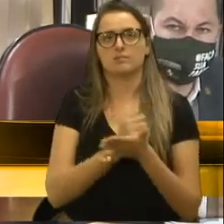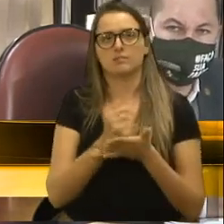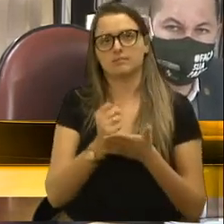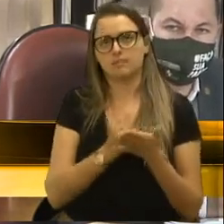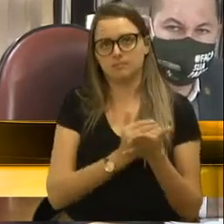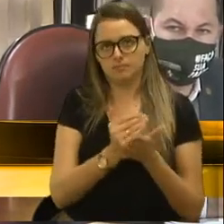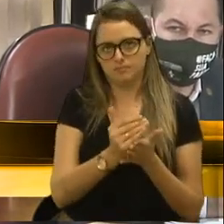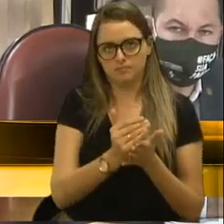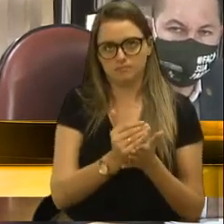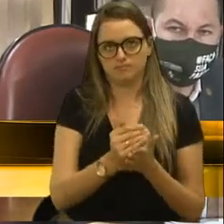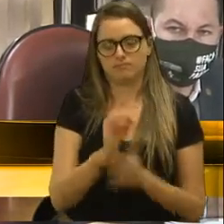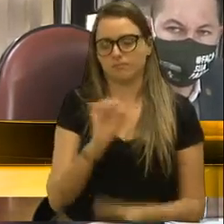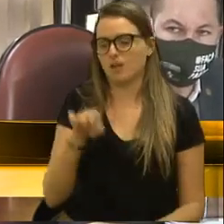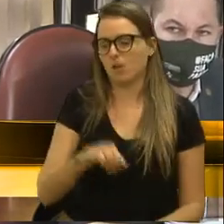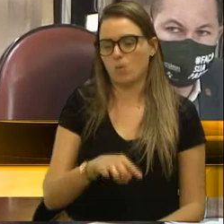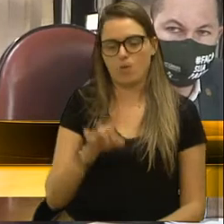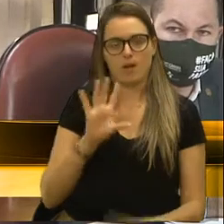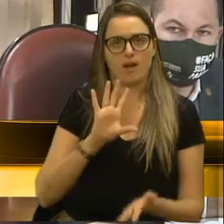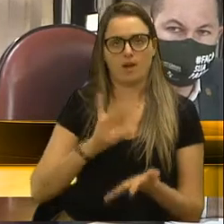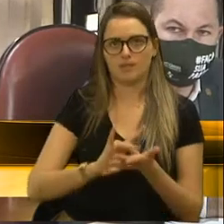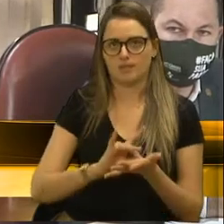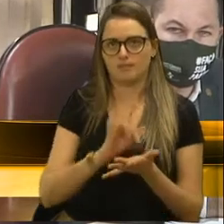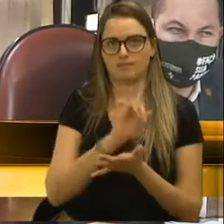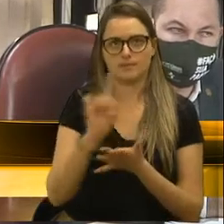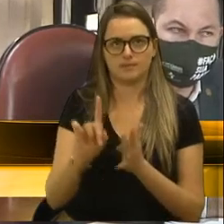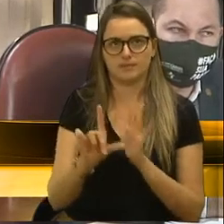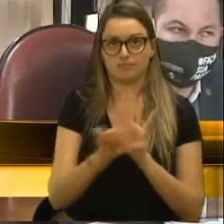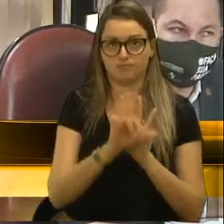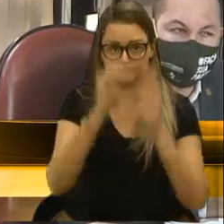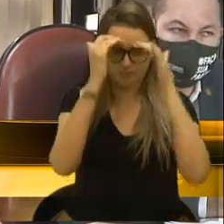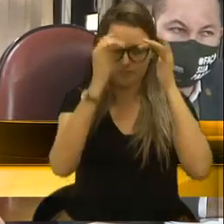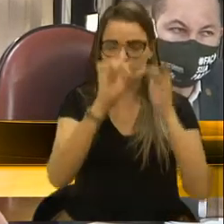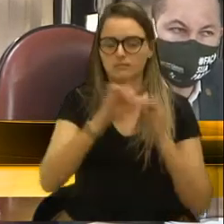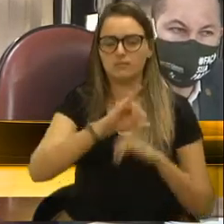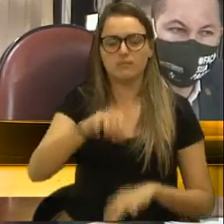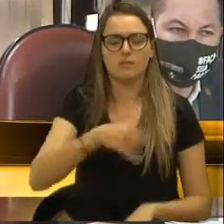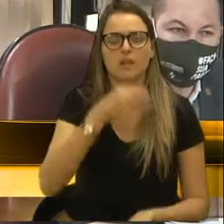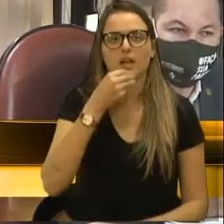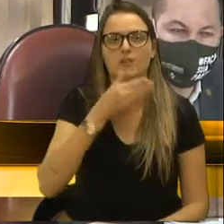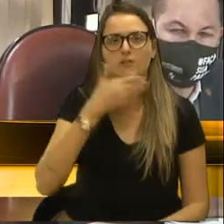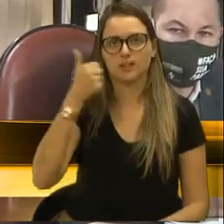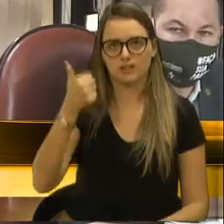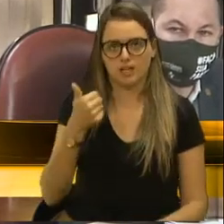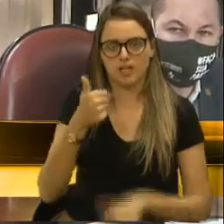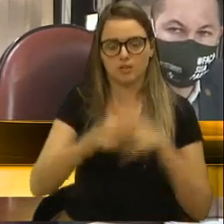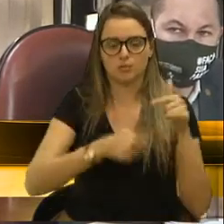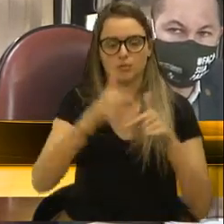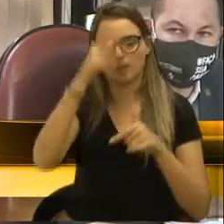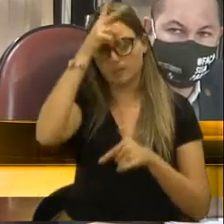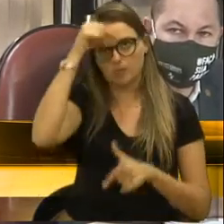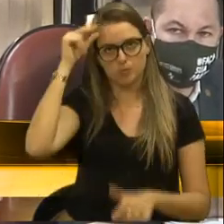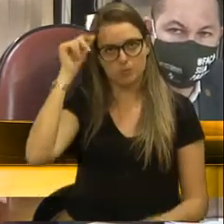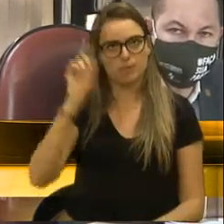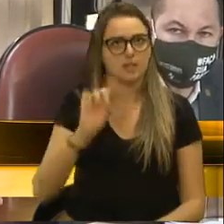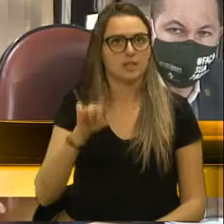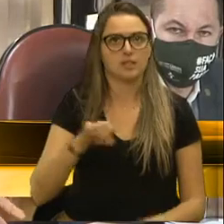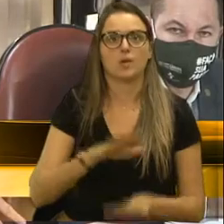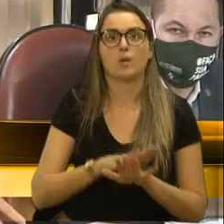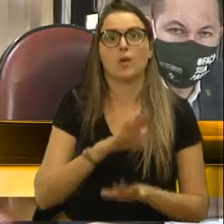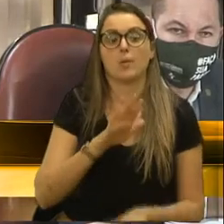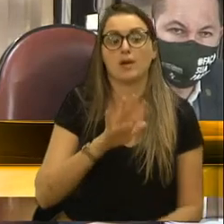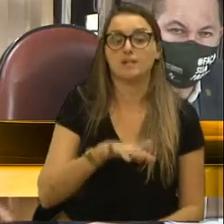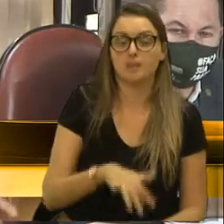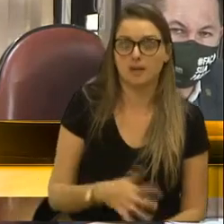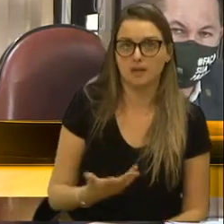Então, ele não é legal, ele não é oportuno para serviço público, porque ele não é mais em conta do que o serviço